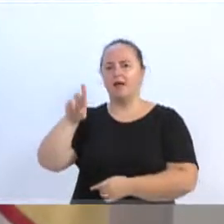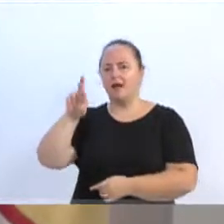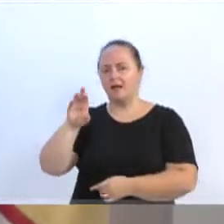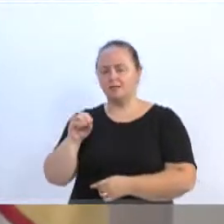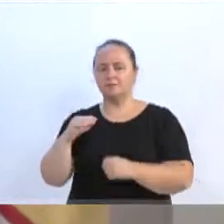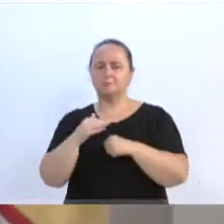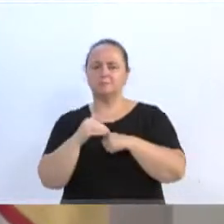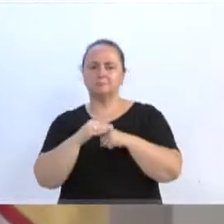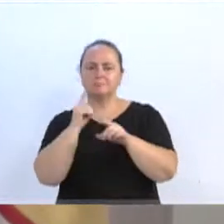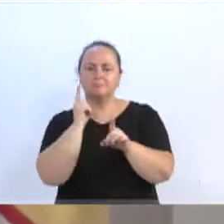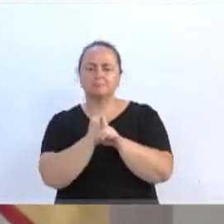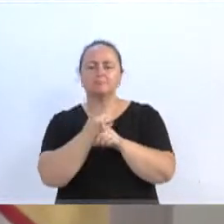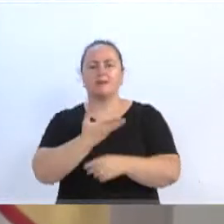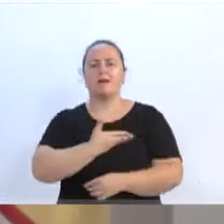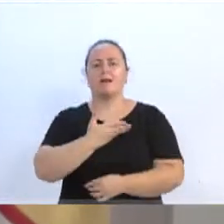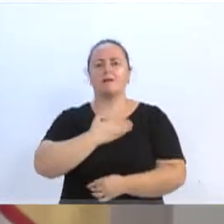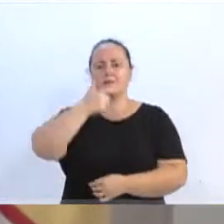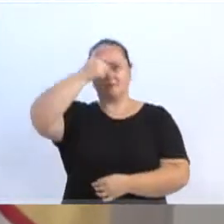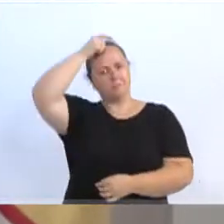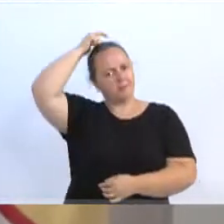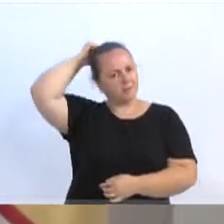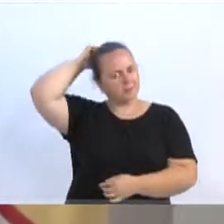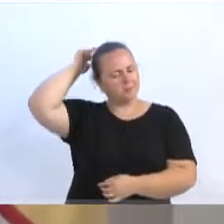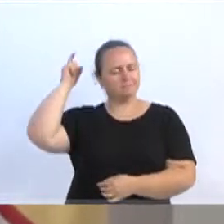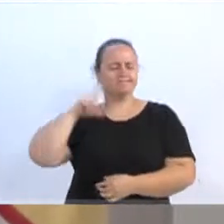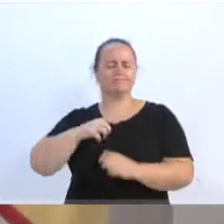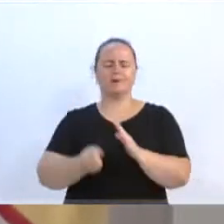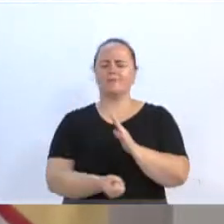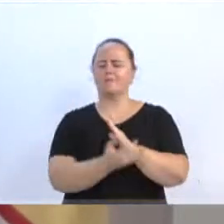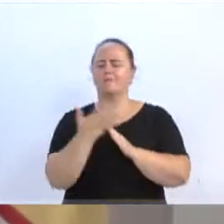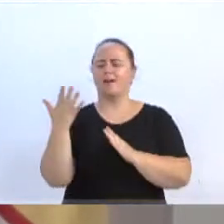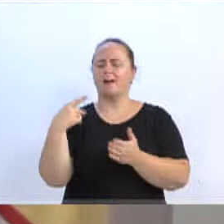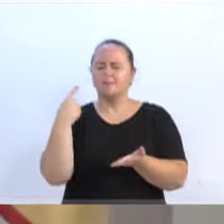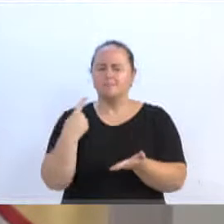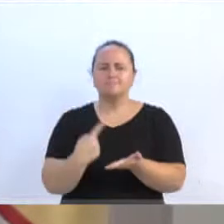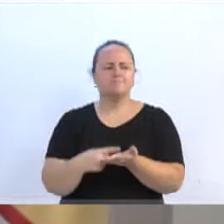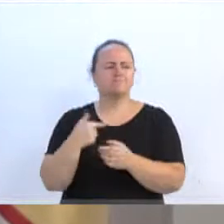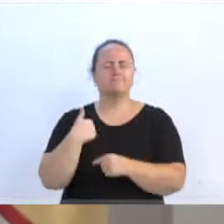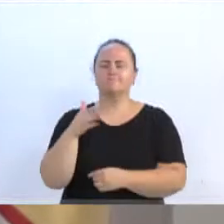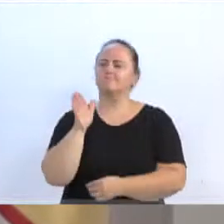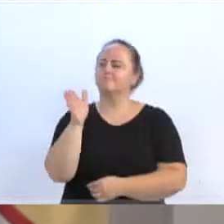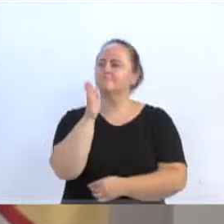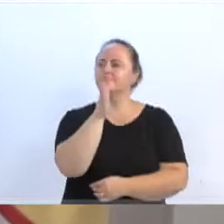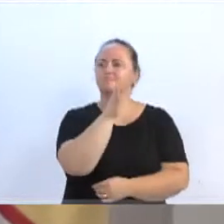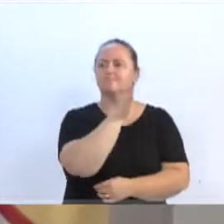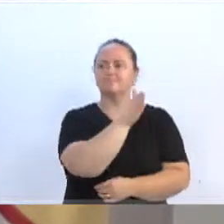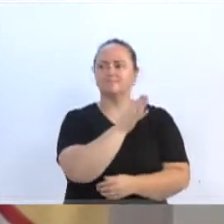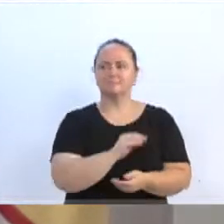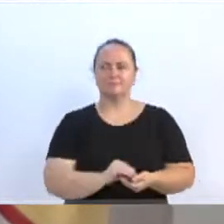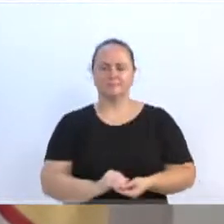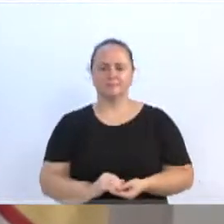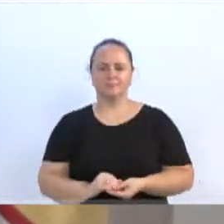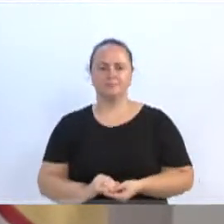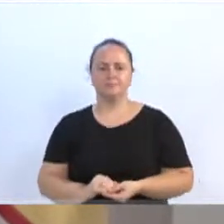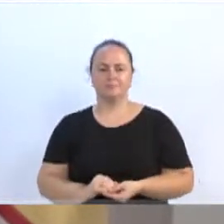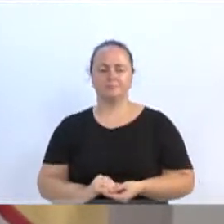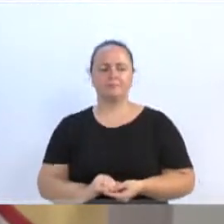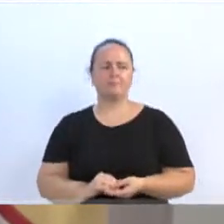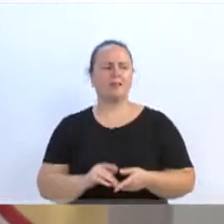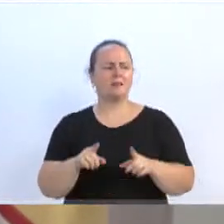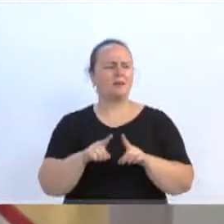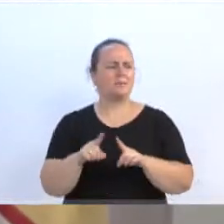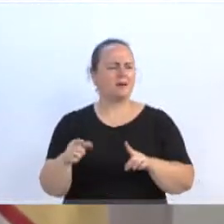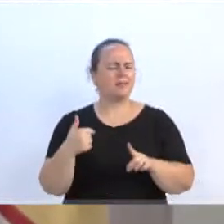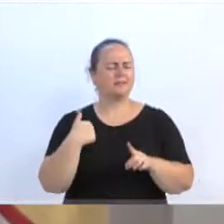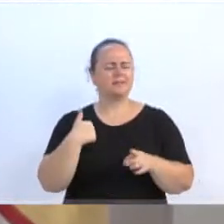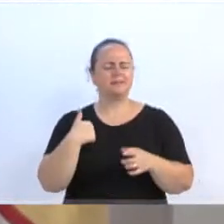Adriano Pereira. Vários foram os compromissos, mas eu quero deixar aqui algumas questões que vêm tirando o sono de muita